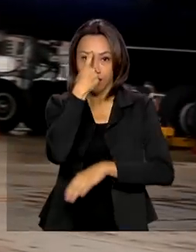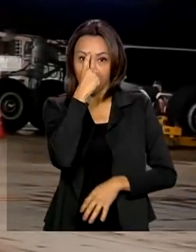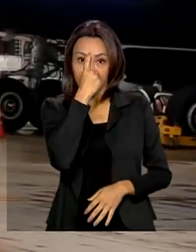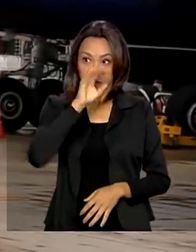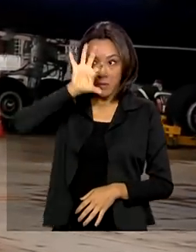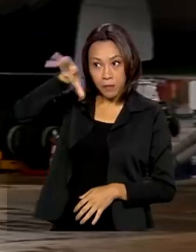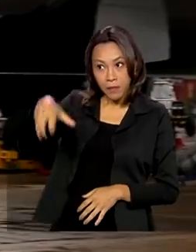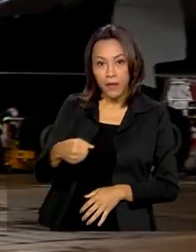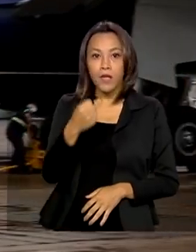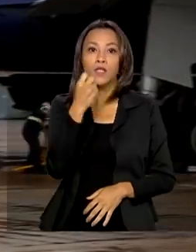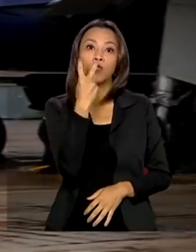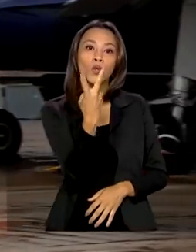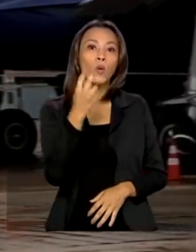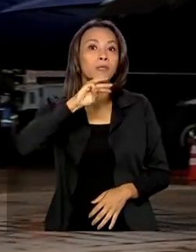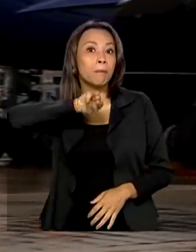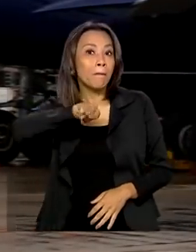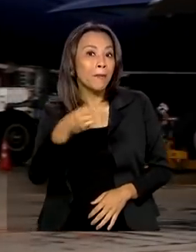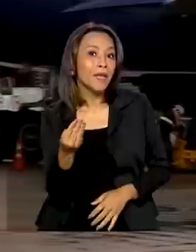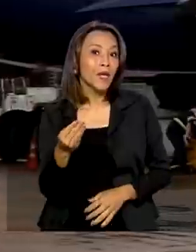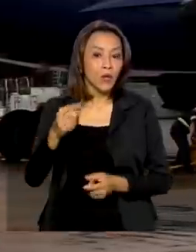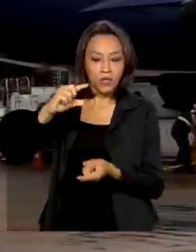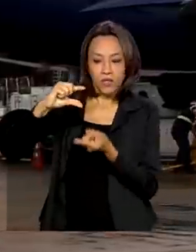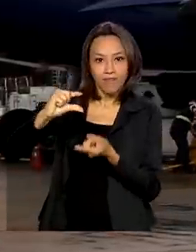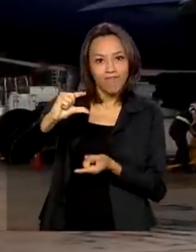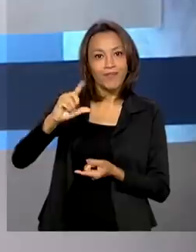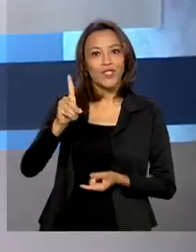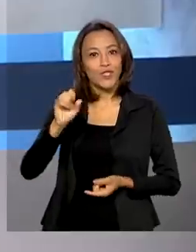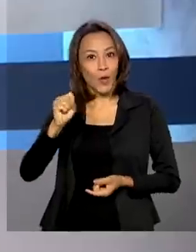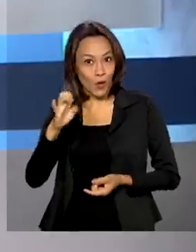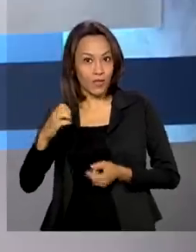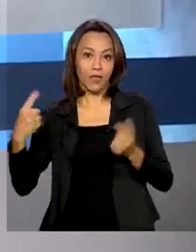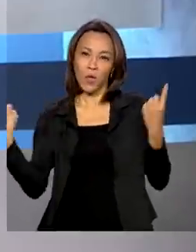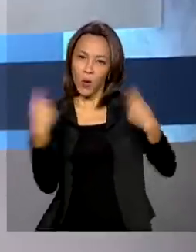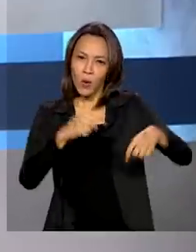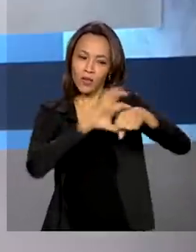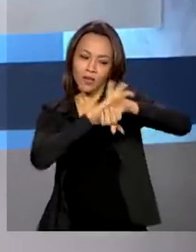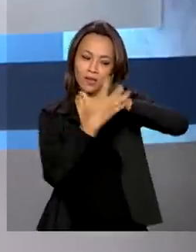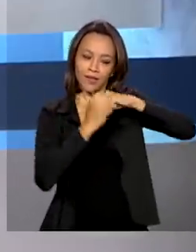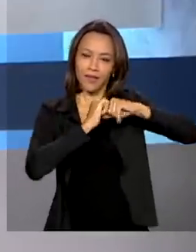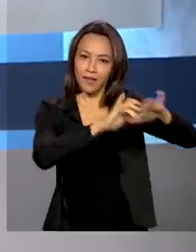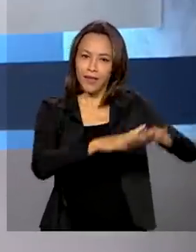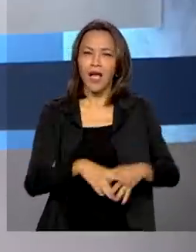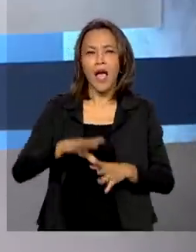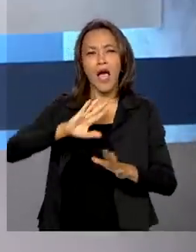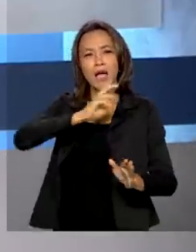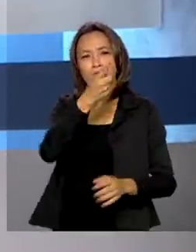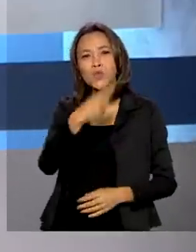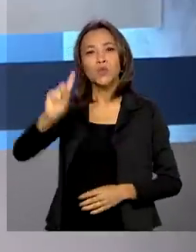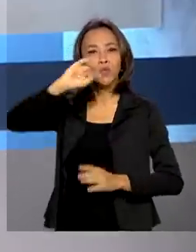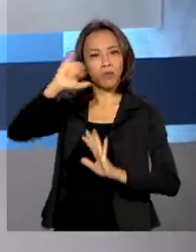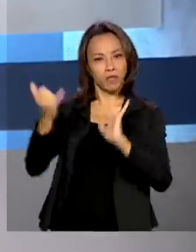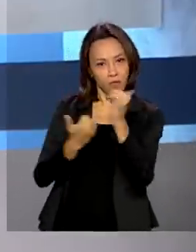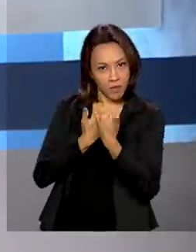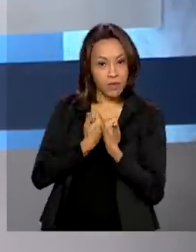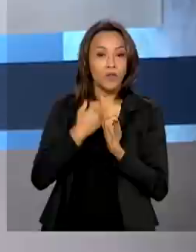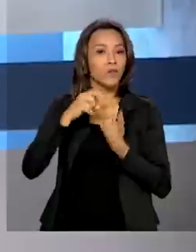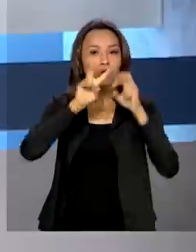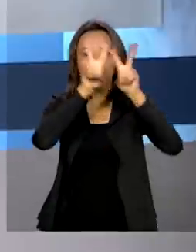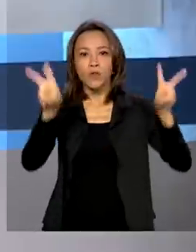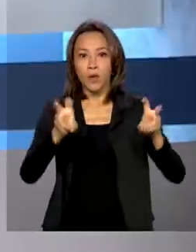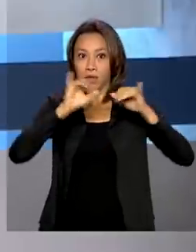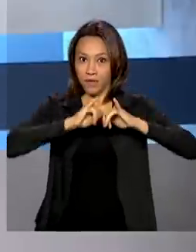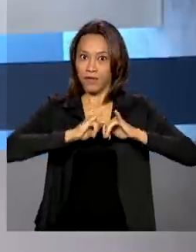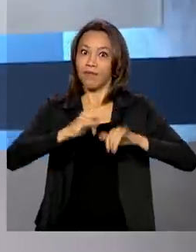2 milhões de doses da vacina contra a Covid-19. As últimas informações sobre a vacinação no Brasil são